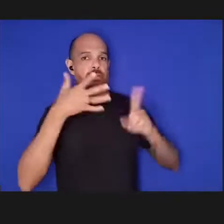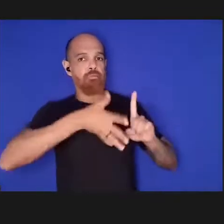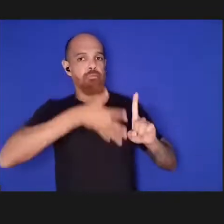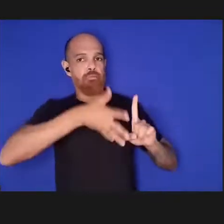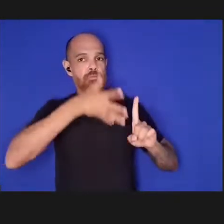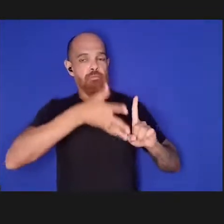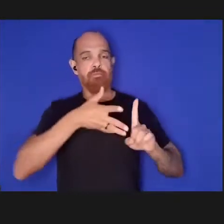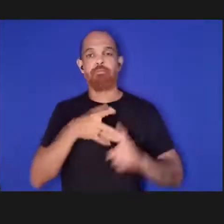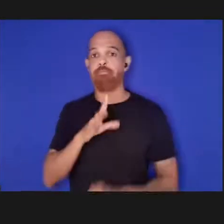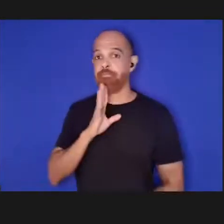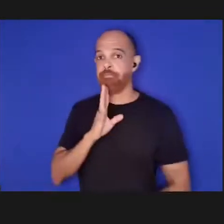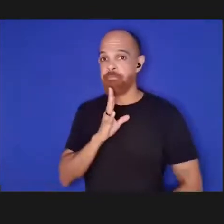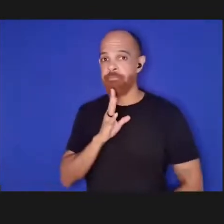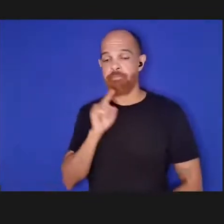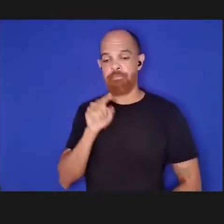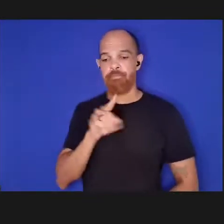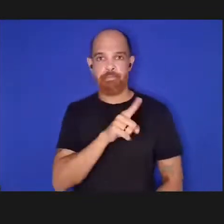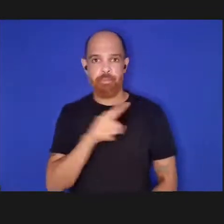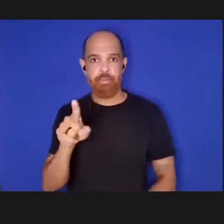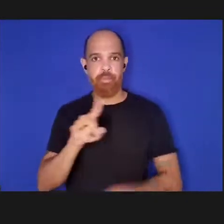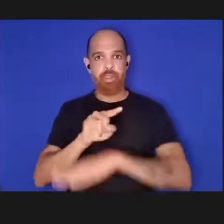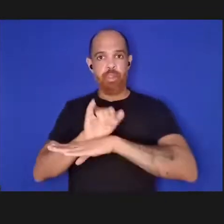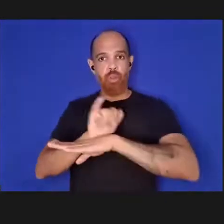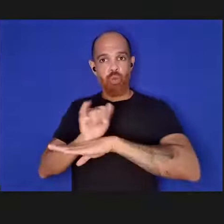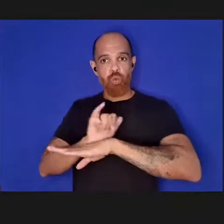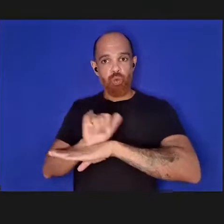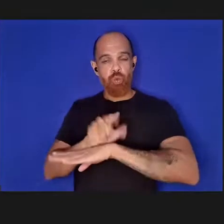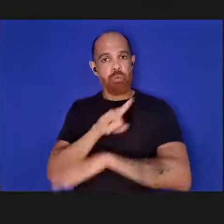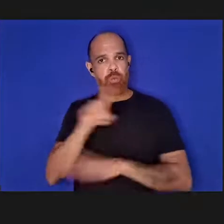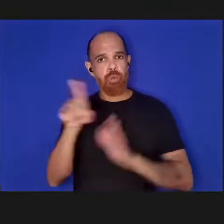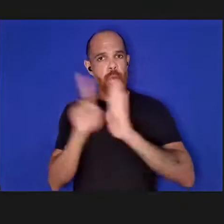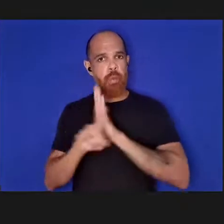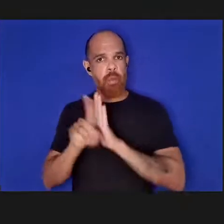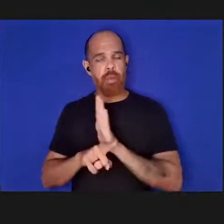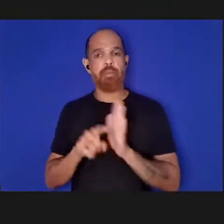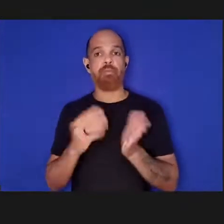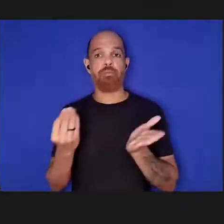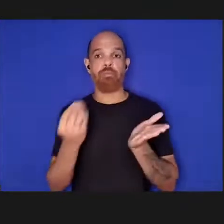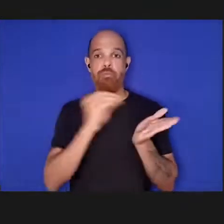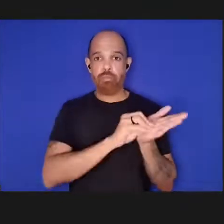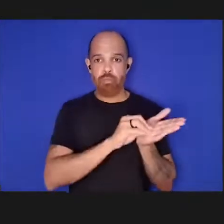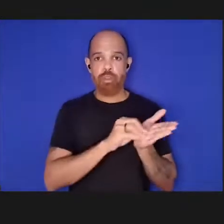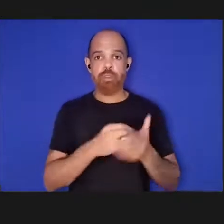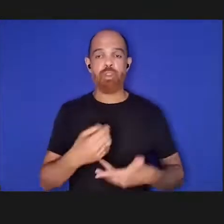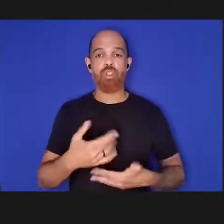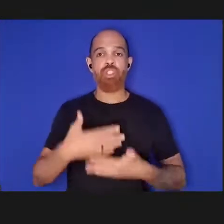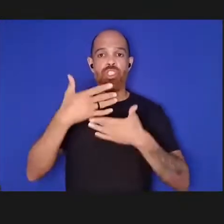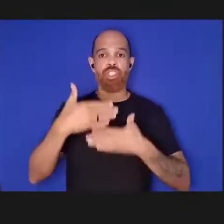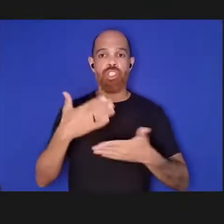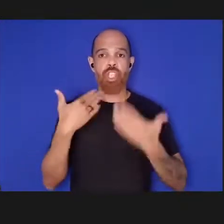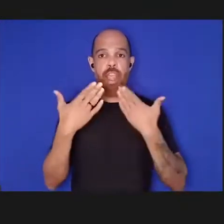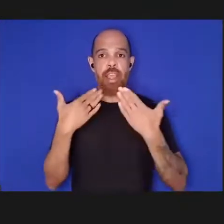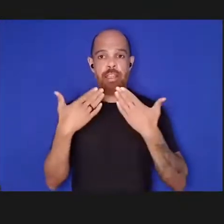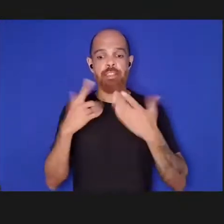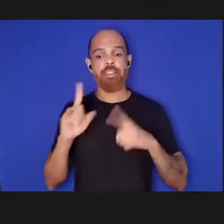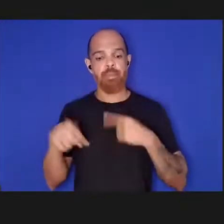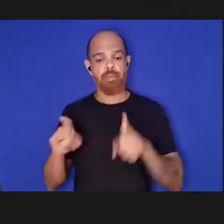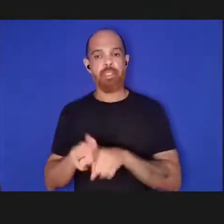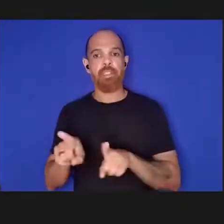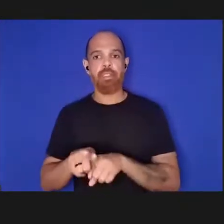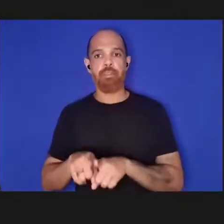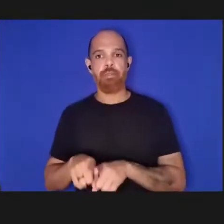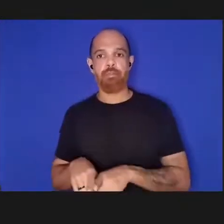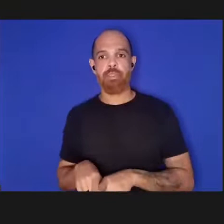lembrar a todos que estão no YouTube que suas perguntas sejam colocadas nos chats e depois iremos também levá-las aos